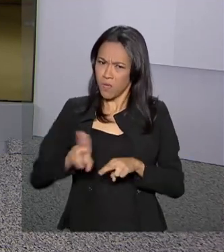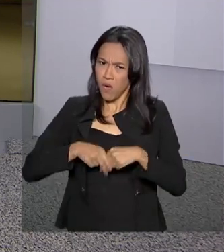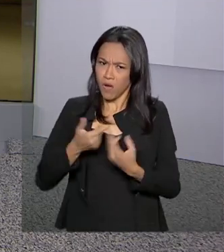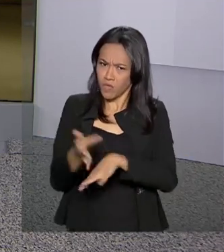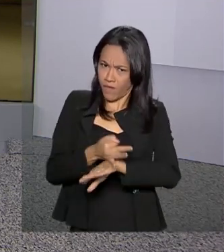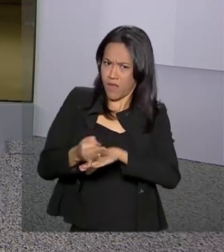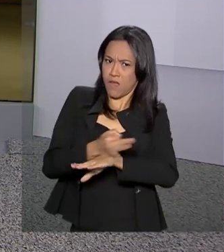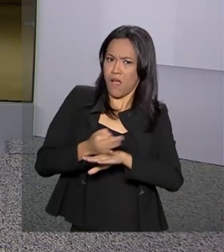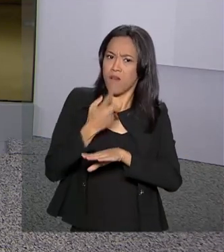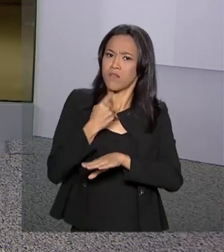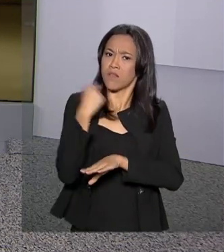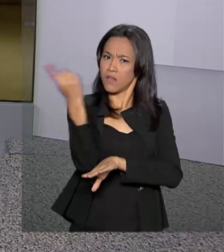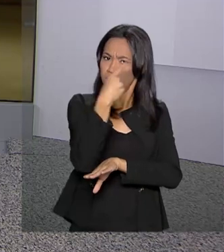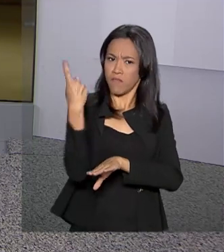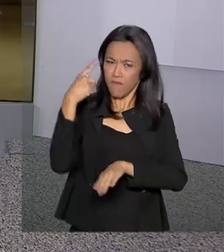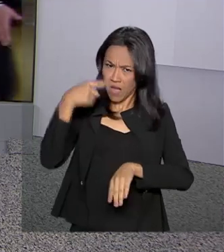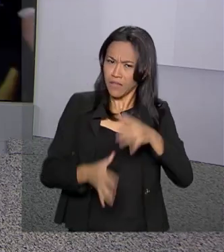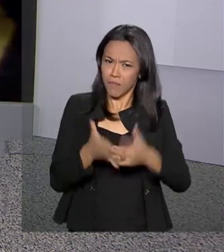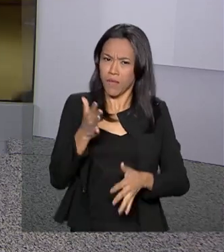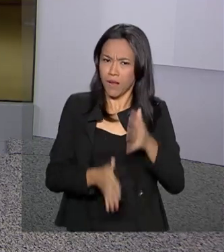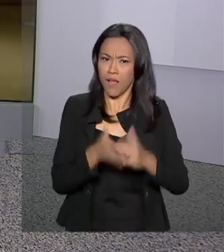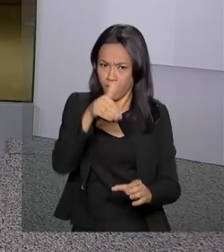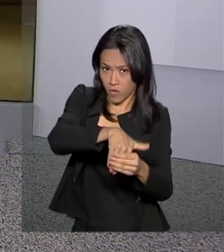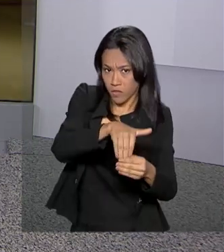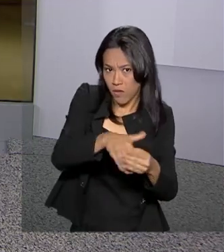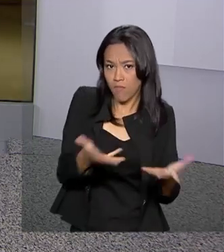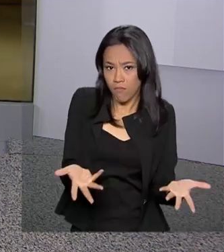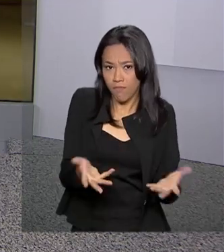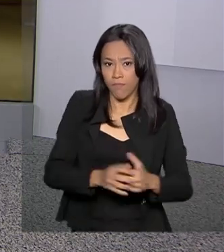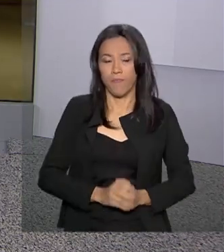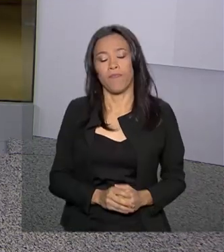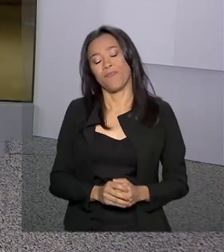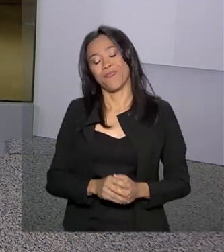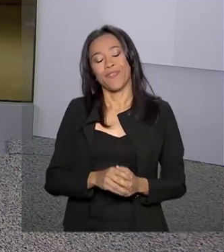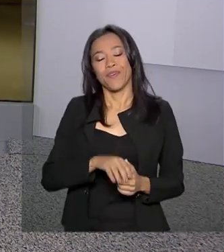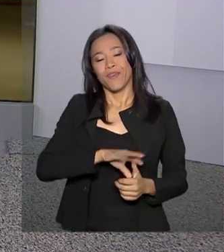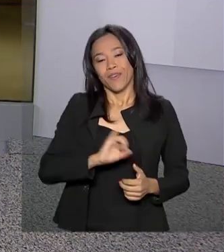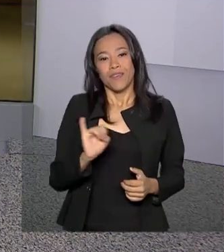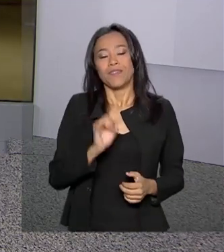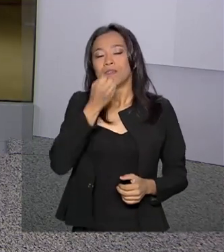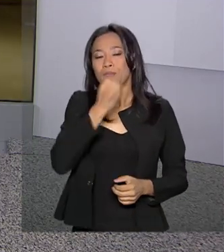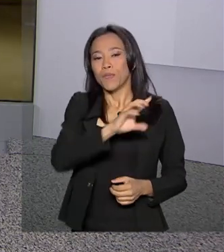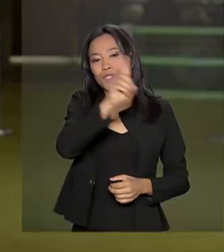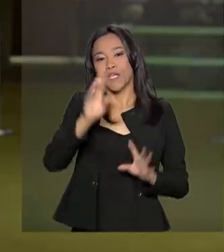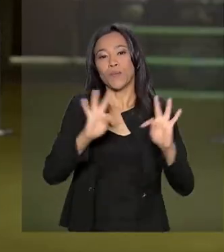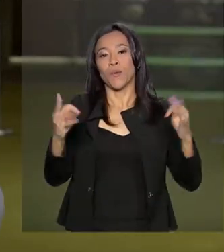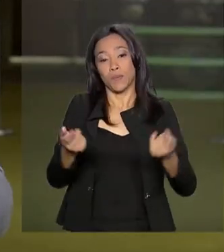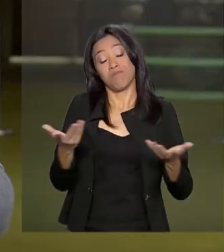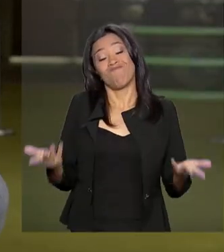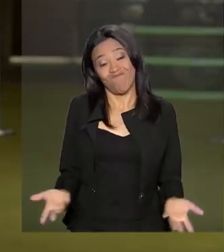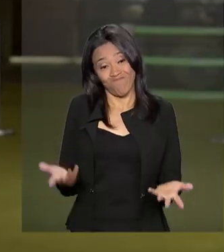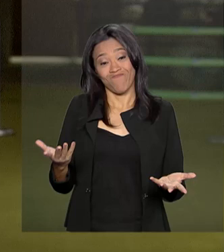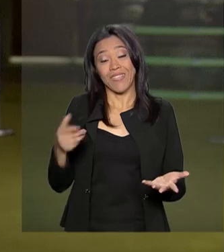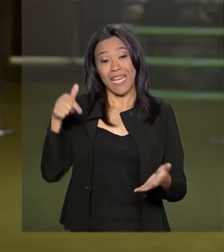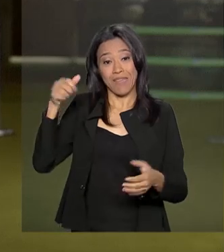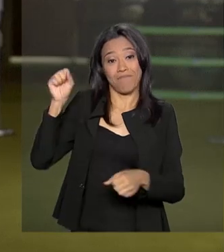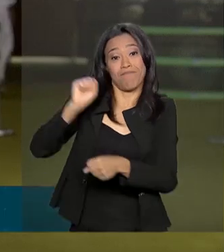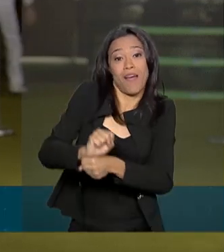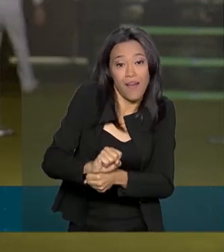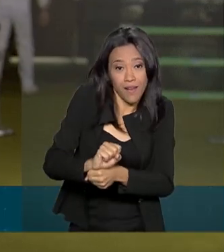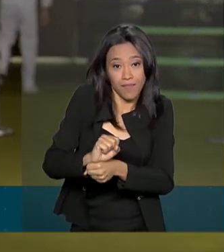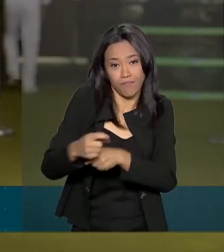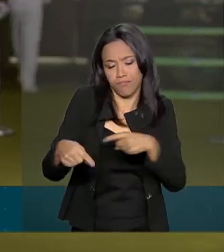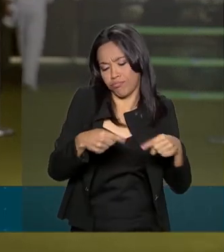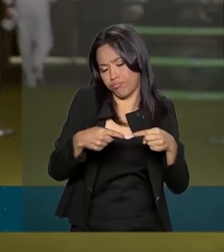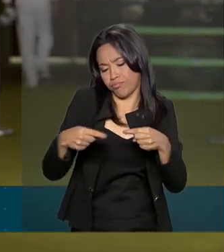atrapalhar o calendário de votações? Oi, Carla, bom dia a você e a todos. Olha, o feriado interrompe a discussão,